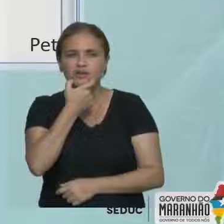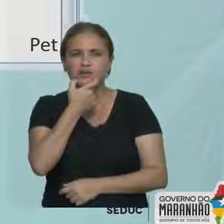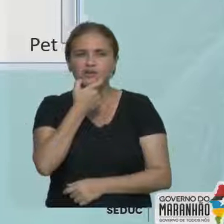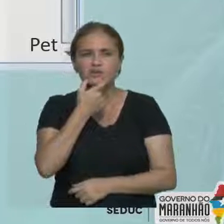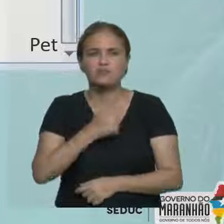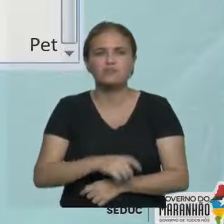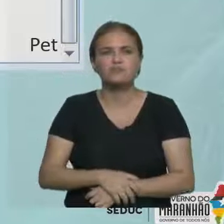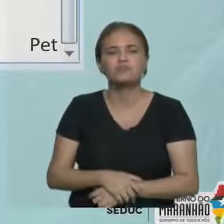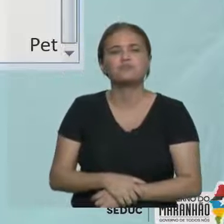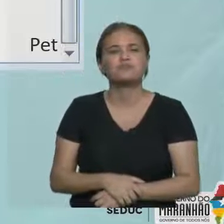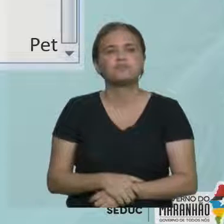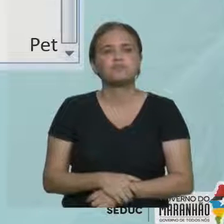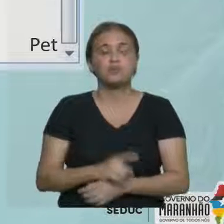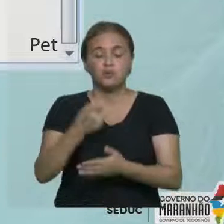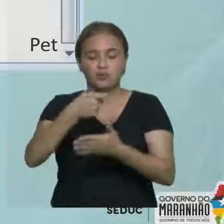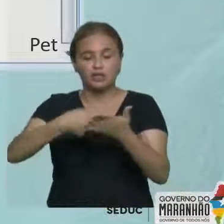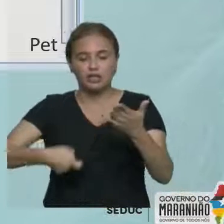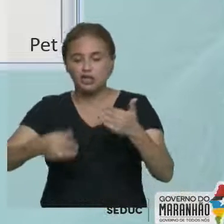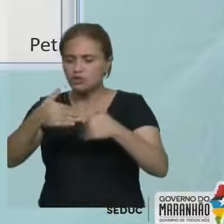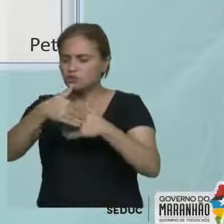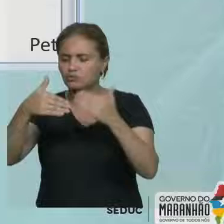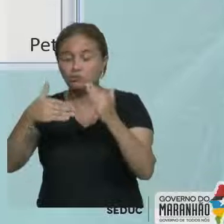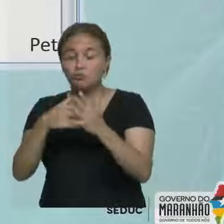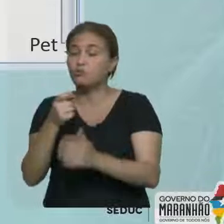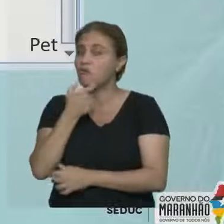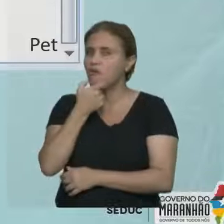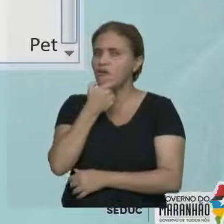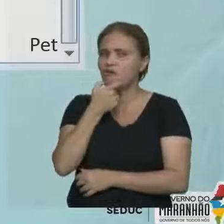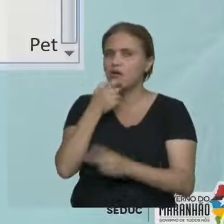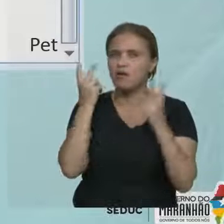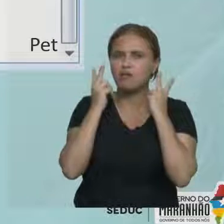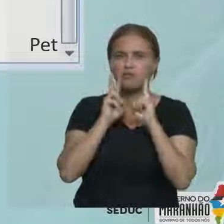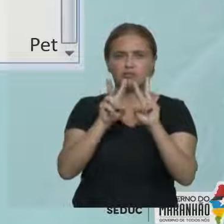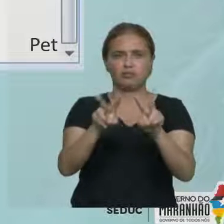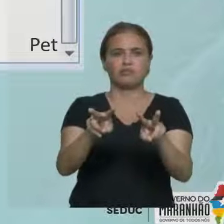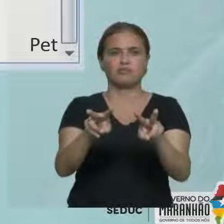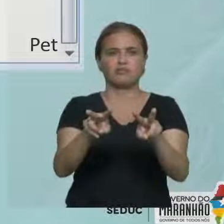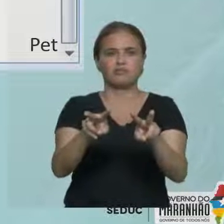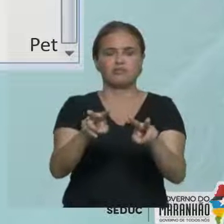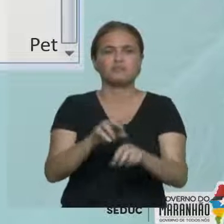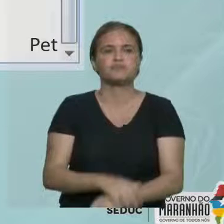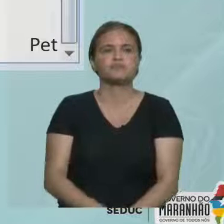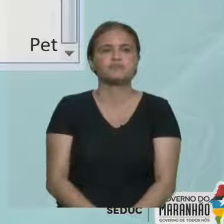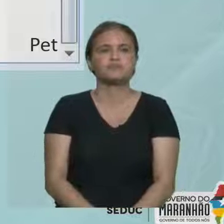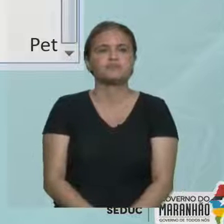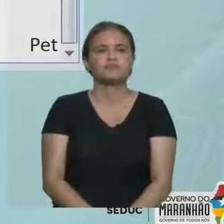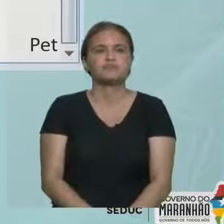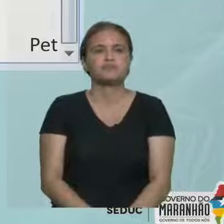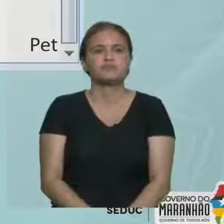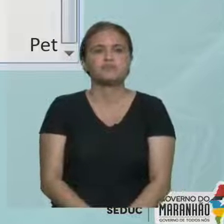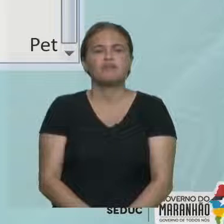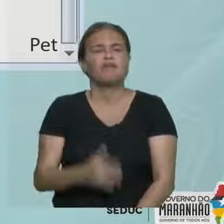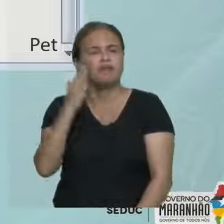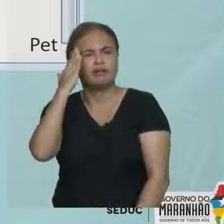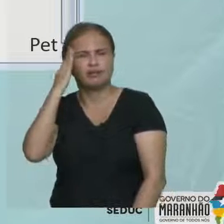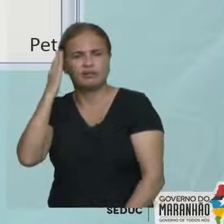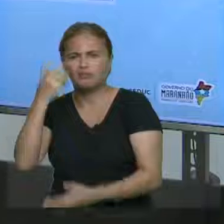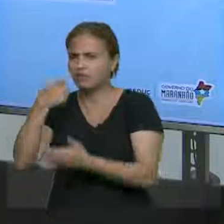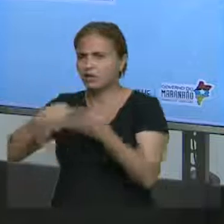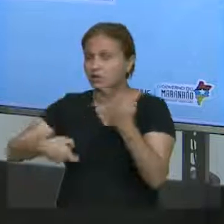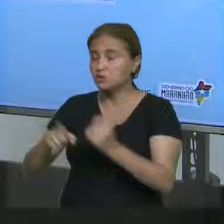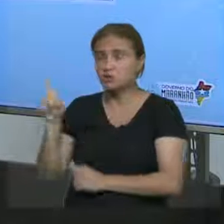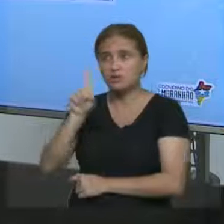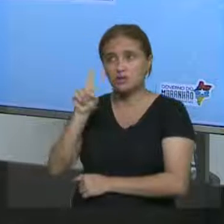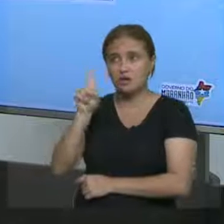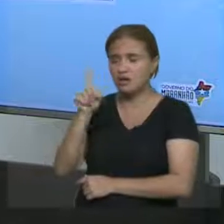know about you. So, what do you look like? Looking forward to hearing from you soon. Hum, entenderam o texto? Não